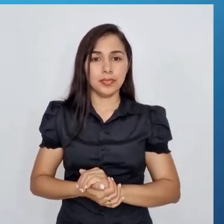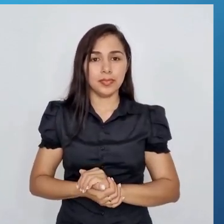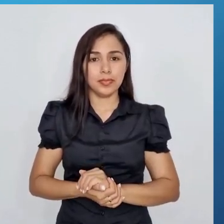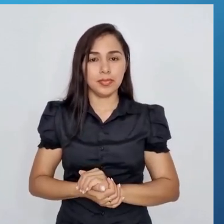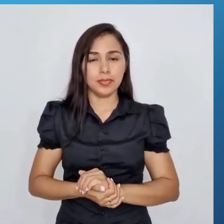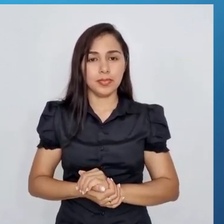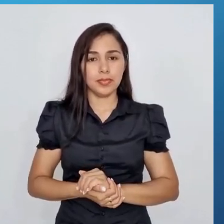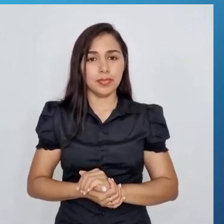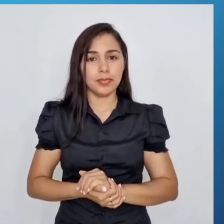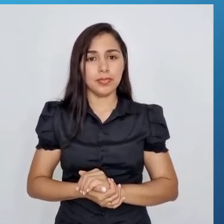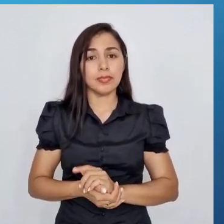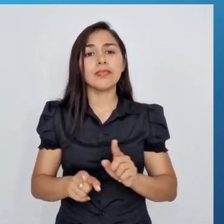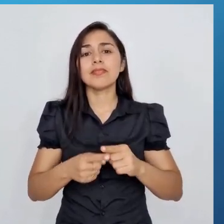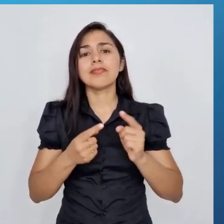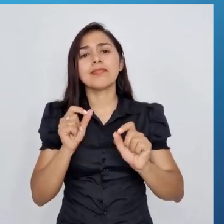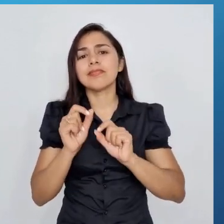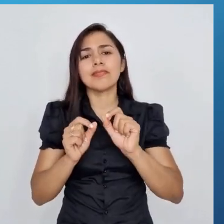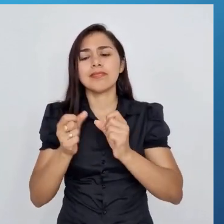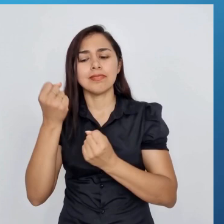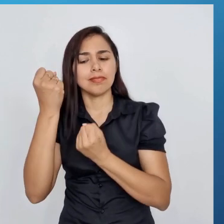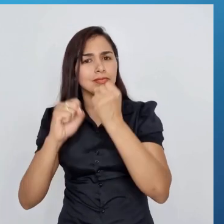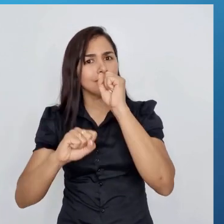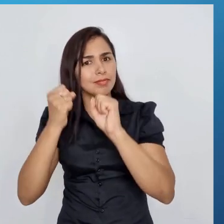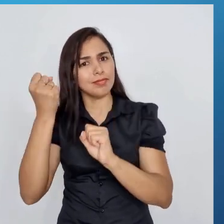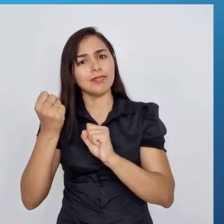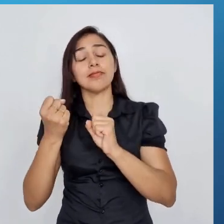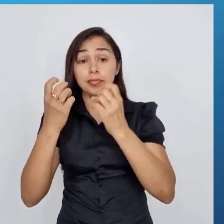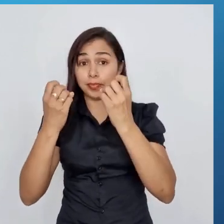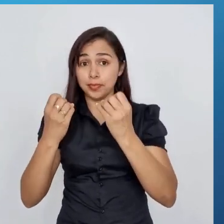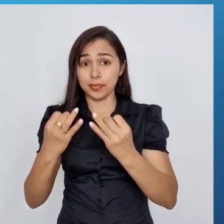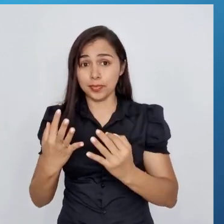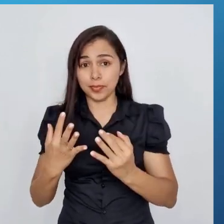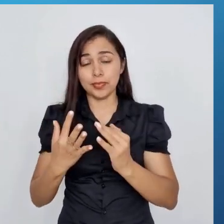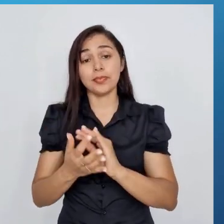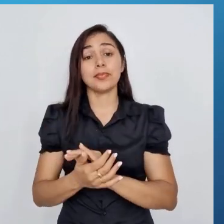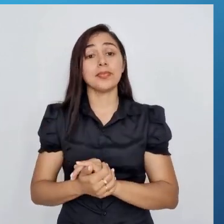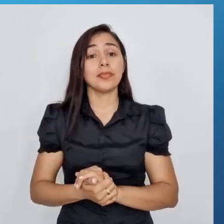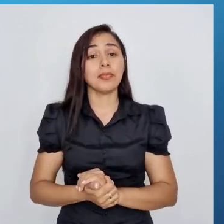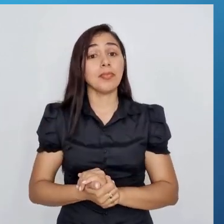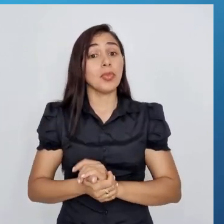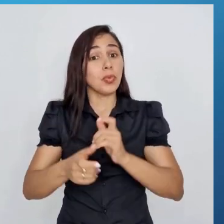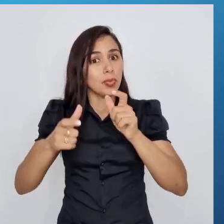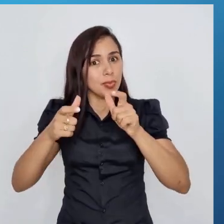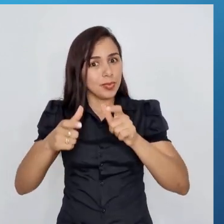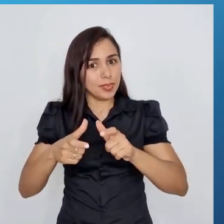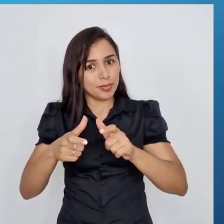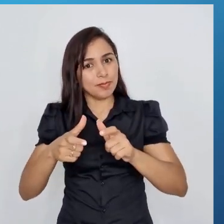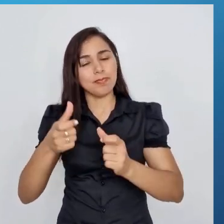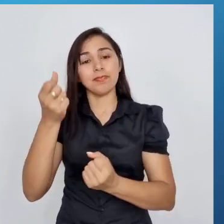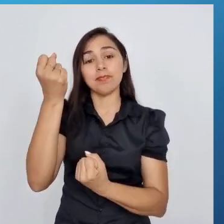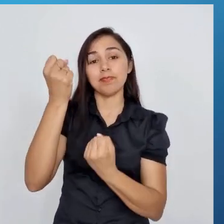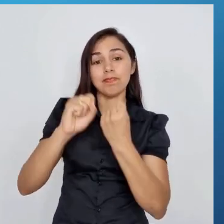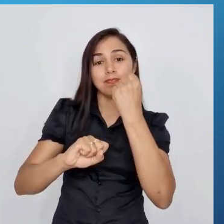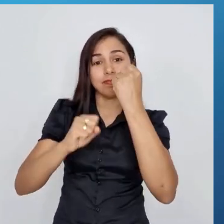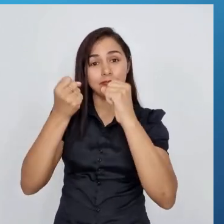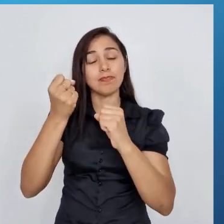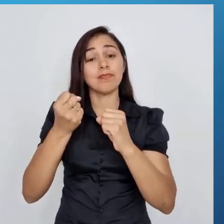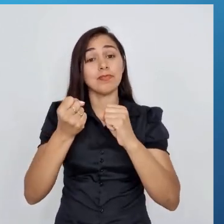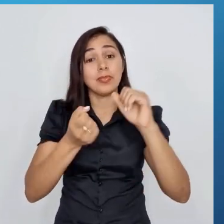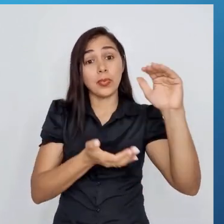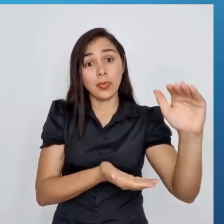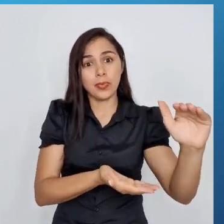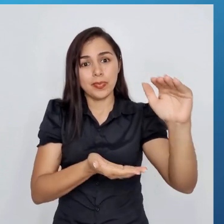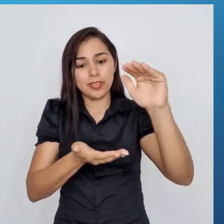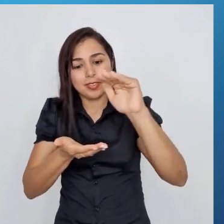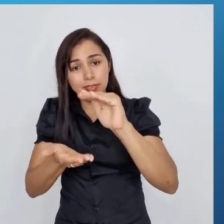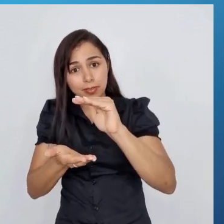Mas o que são as indústrias, professor? As indústrias são os espaços onde eles recebem a matéria-prima